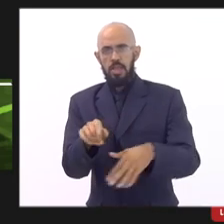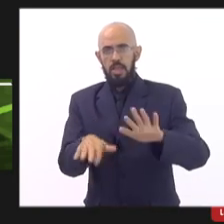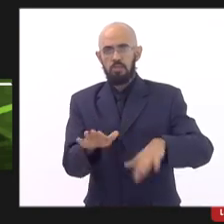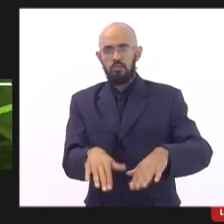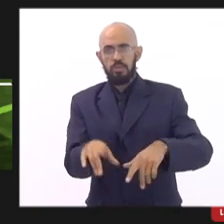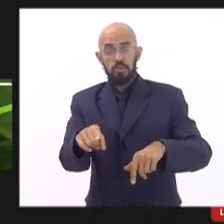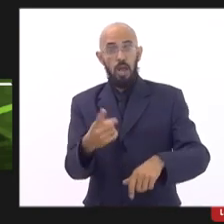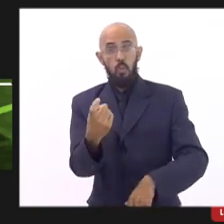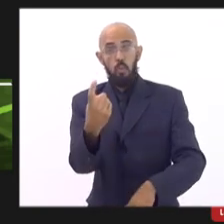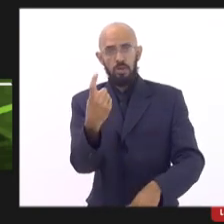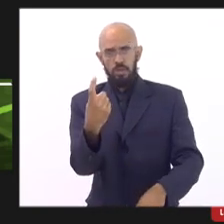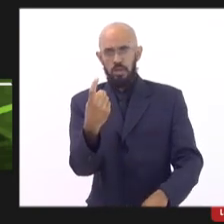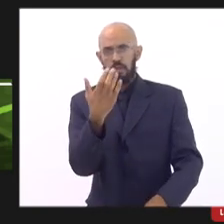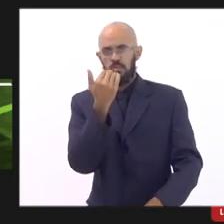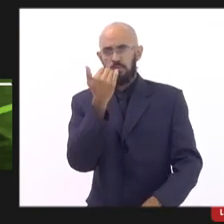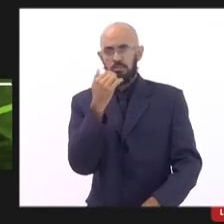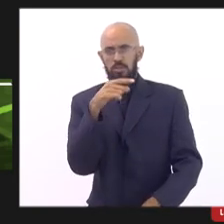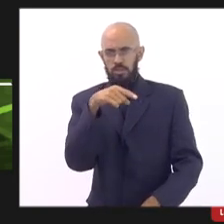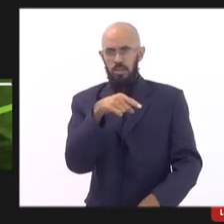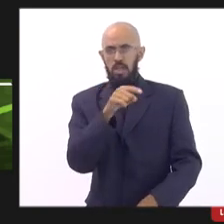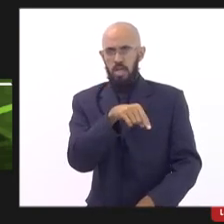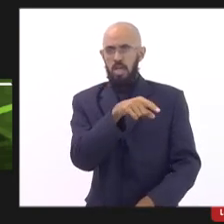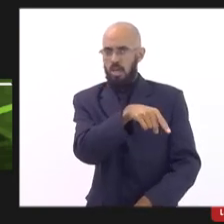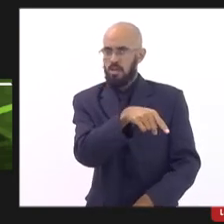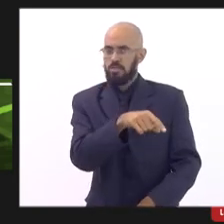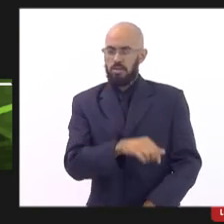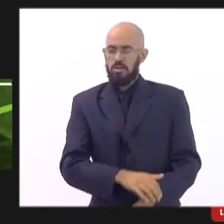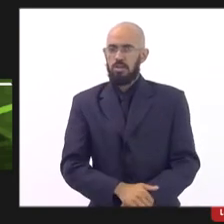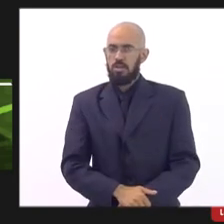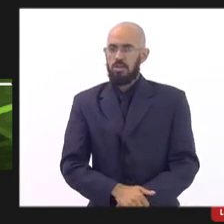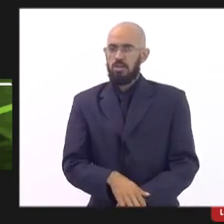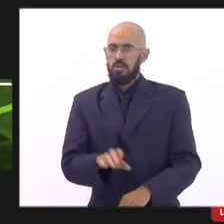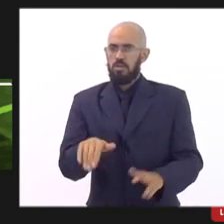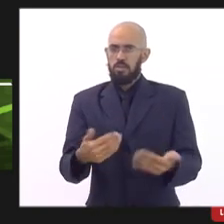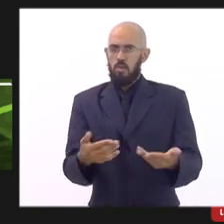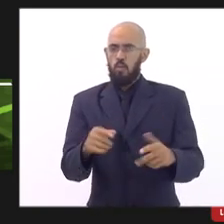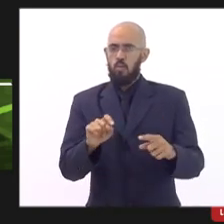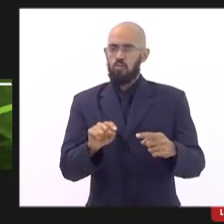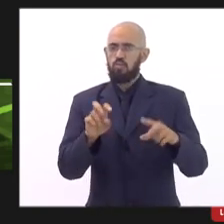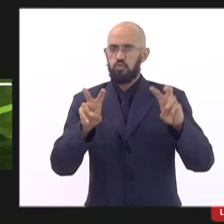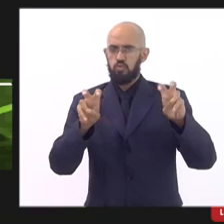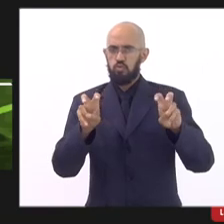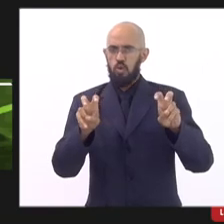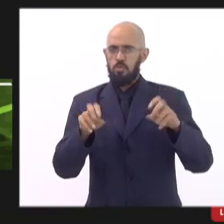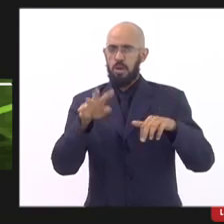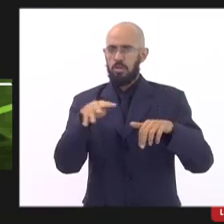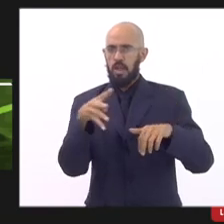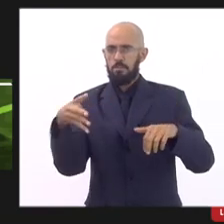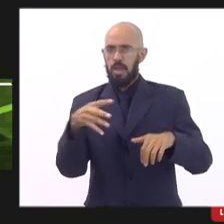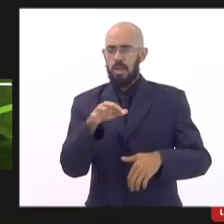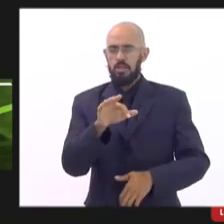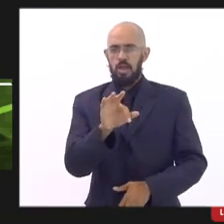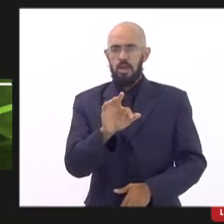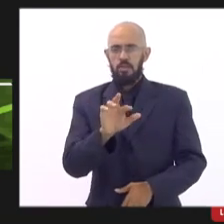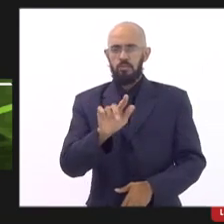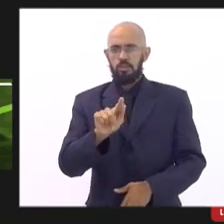a única refeição então em relação a tabela da FGV que foi citada aqui a qual